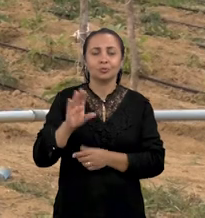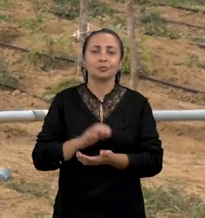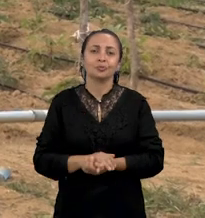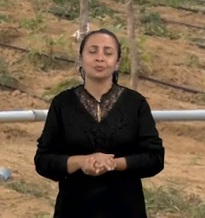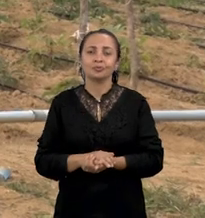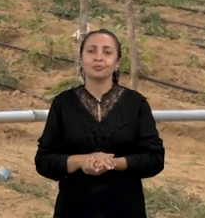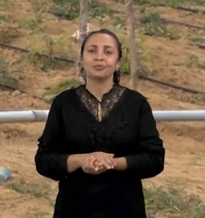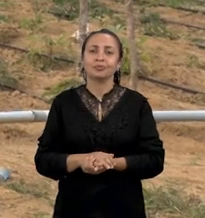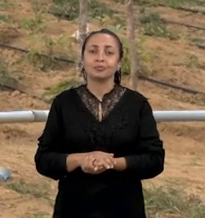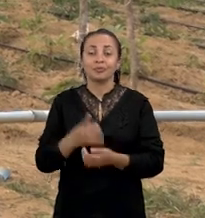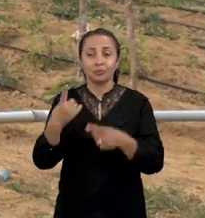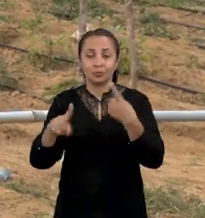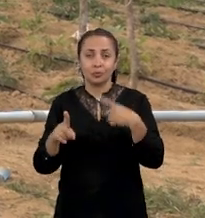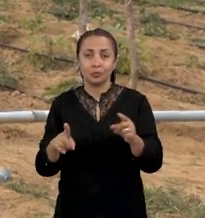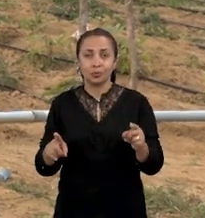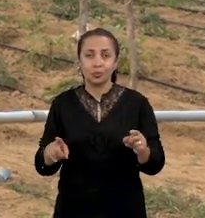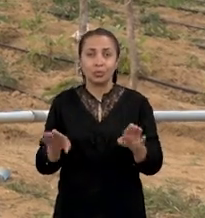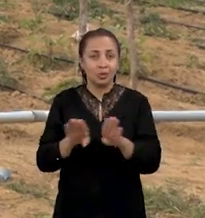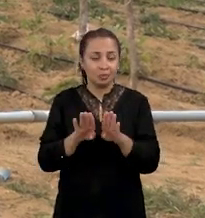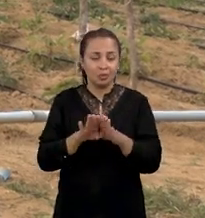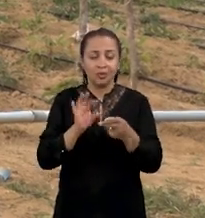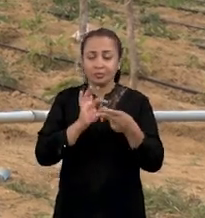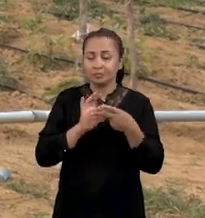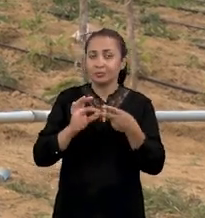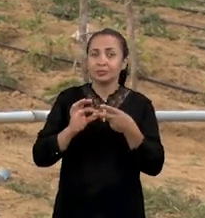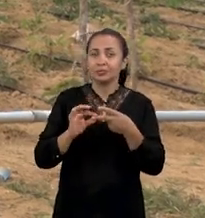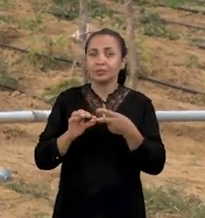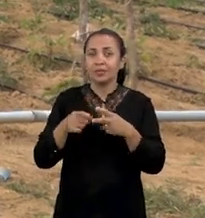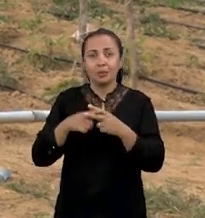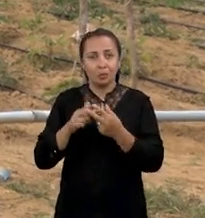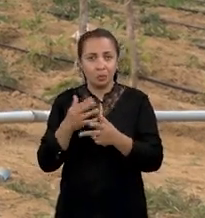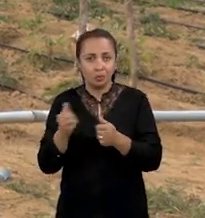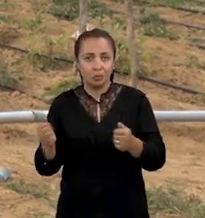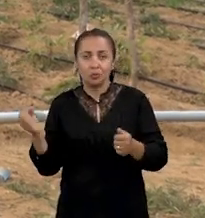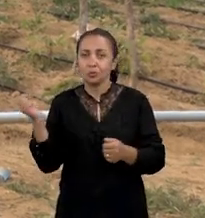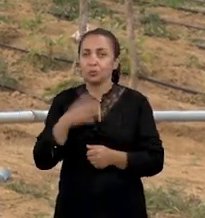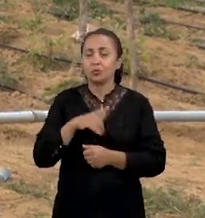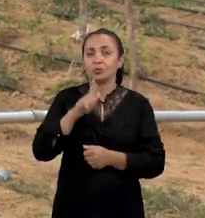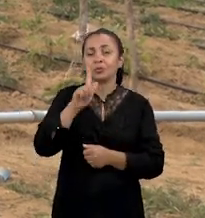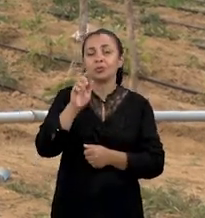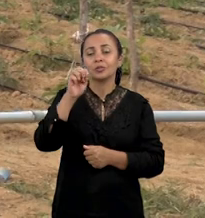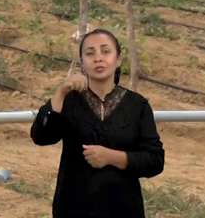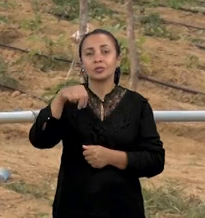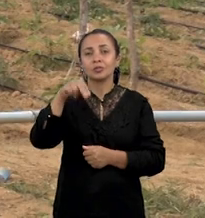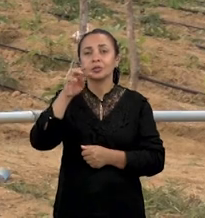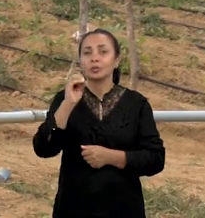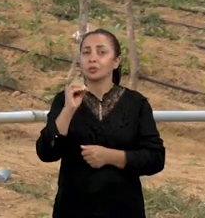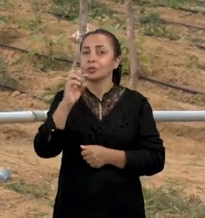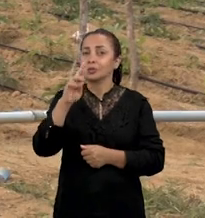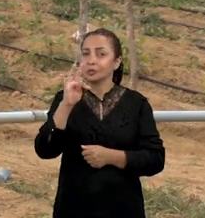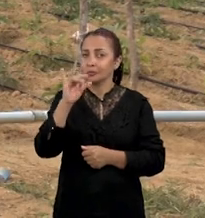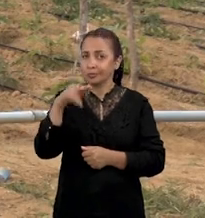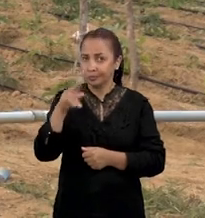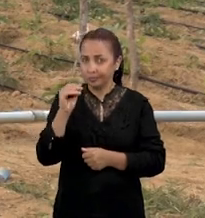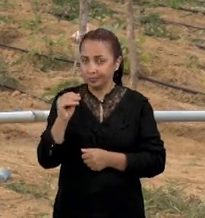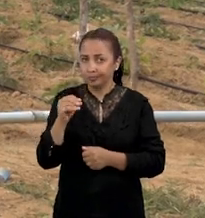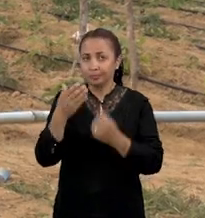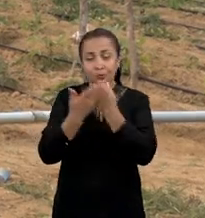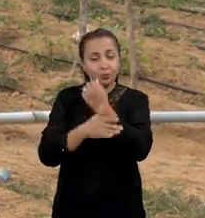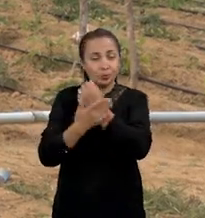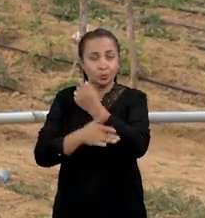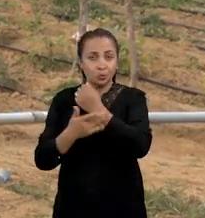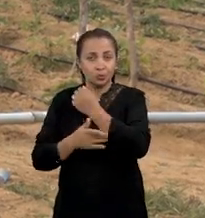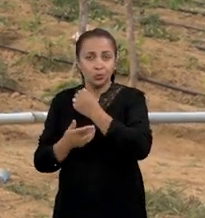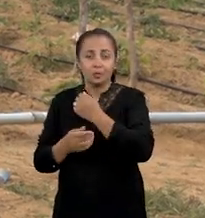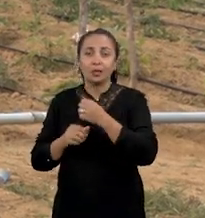agricultores. A outra linha é a produção de novos genótipos. A mandioca é multiplicada